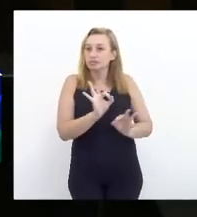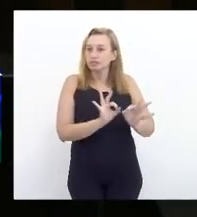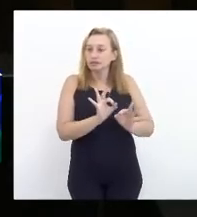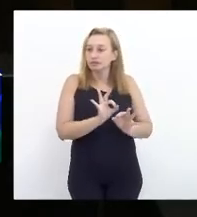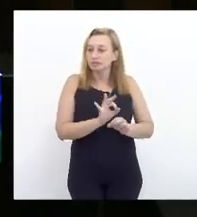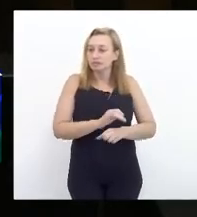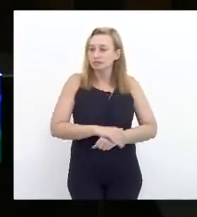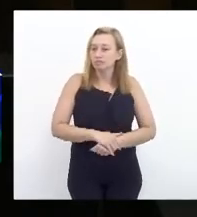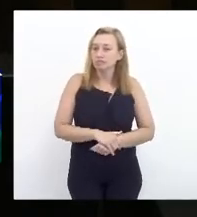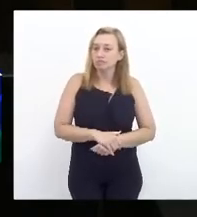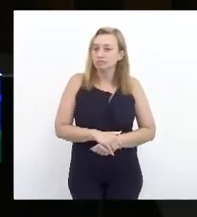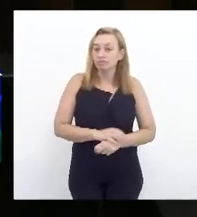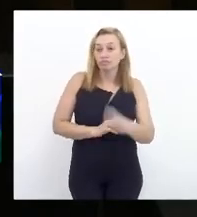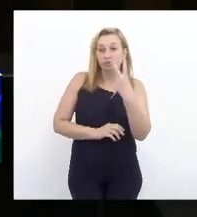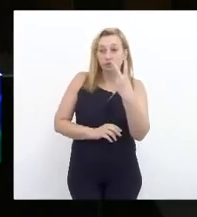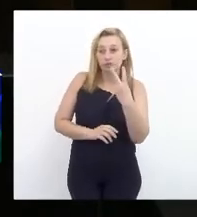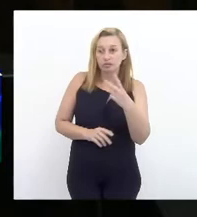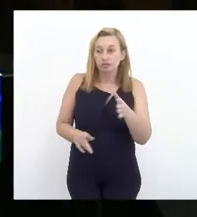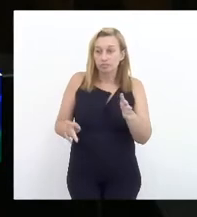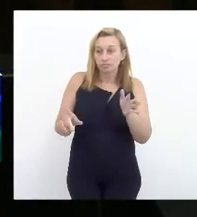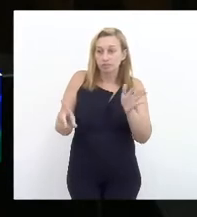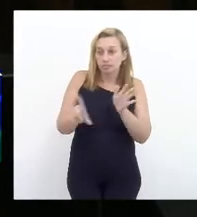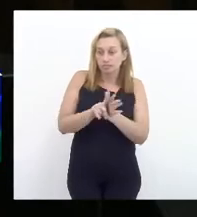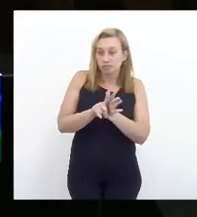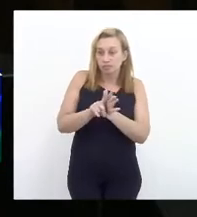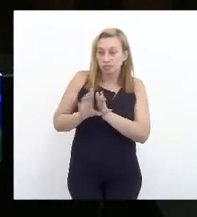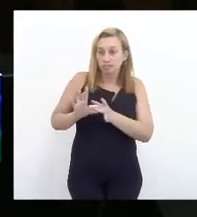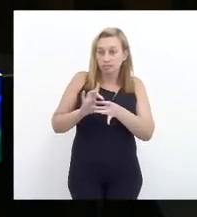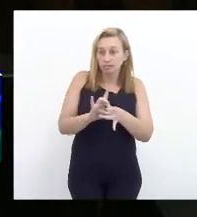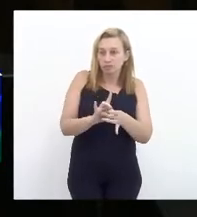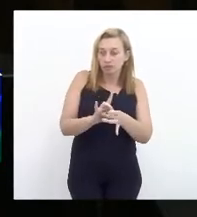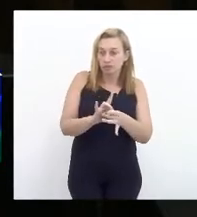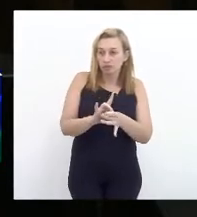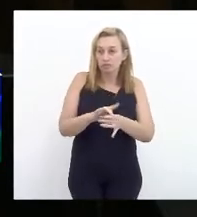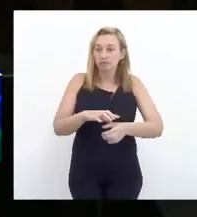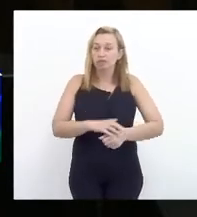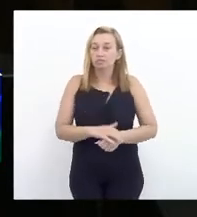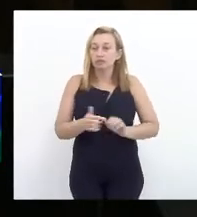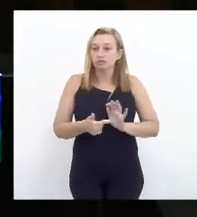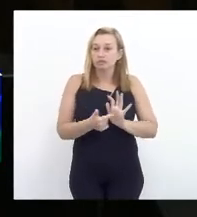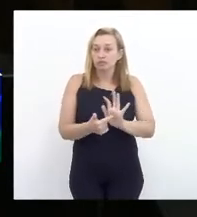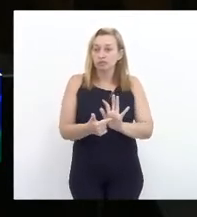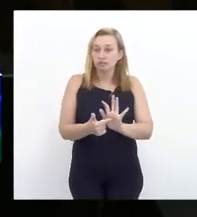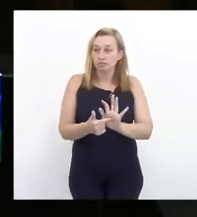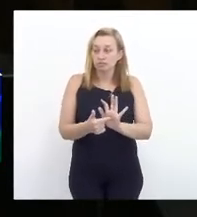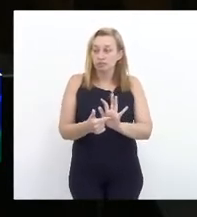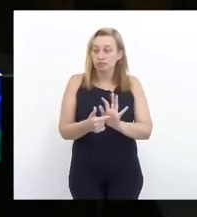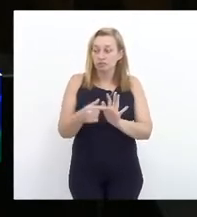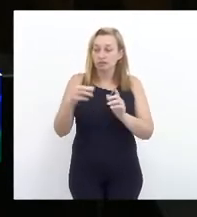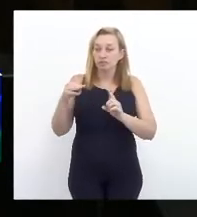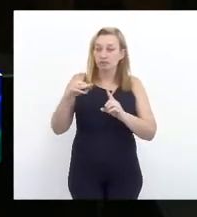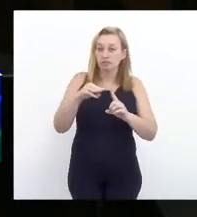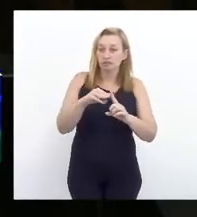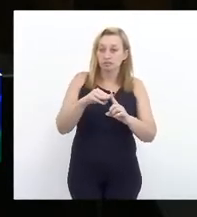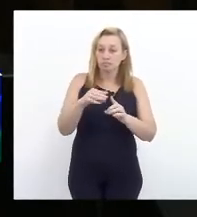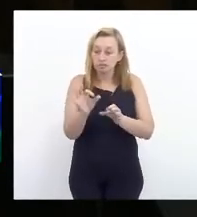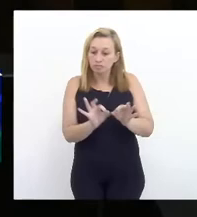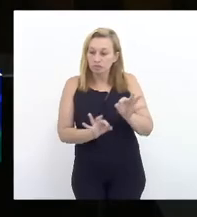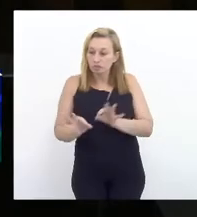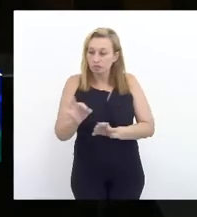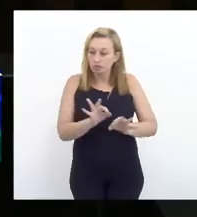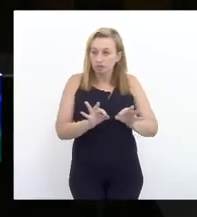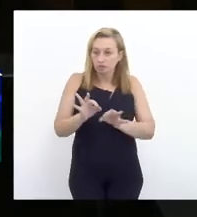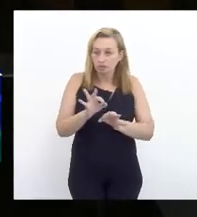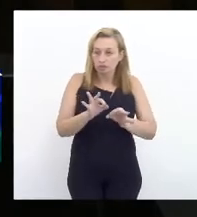Exceções às duas leis complementares, desde que esteja exposta na metodologia do plano que vai ser